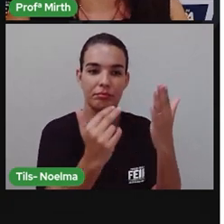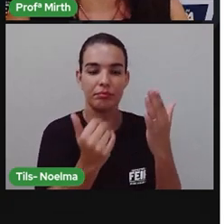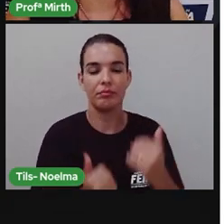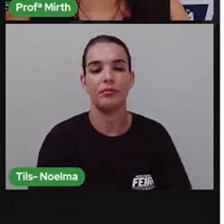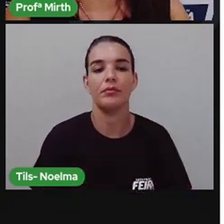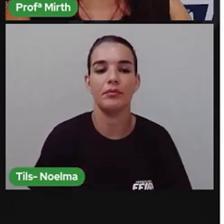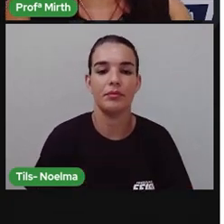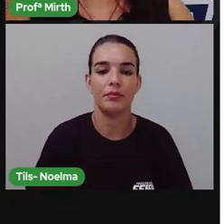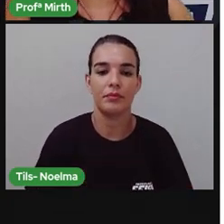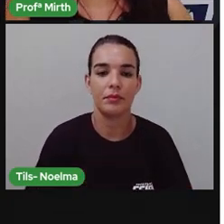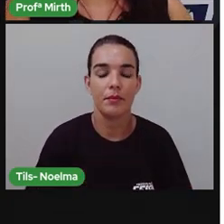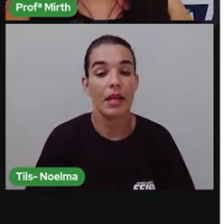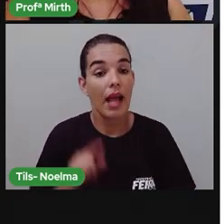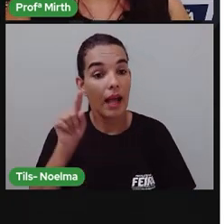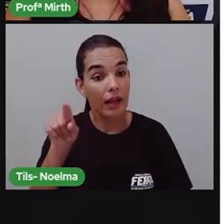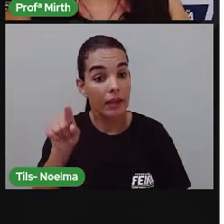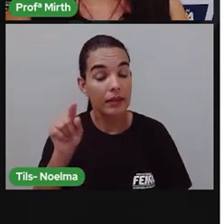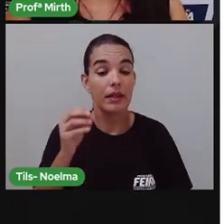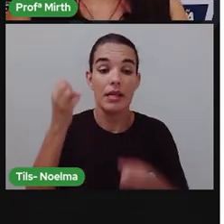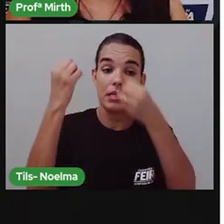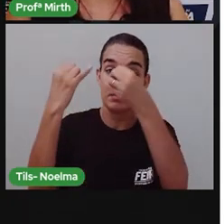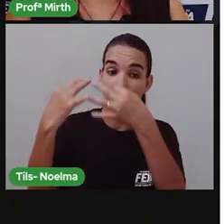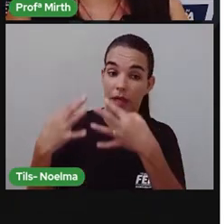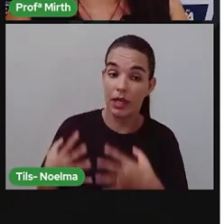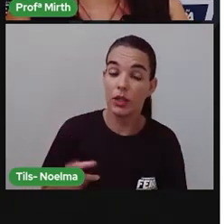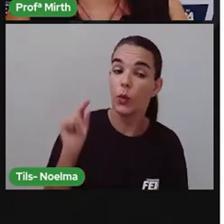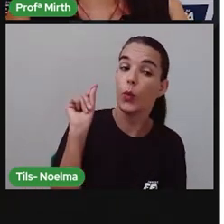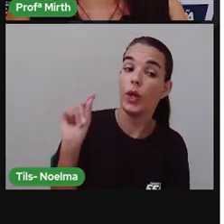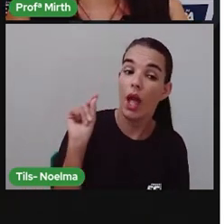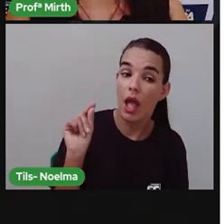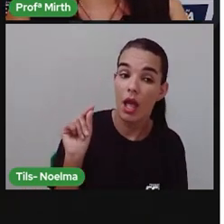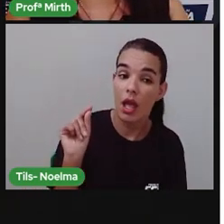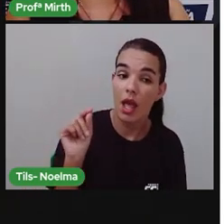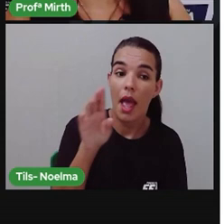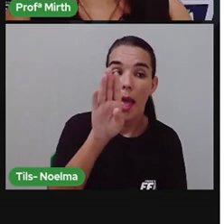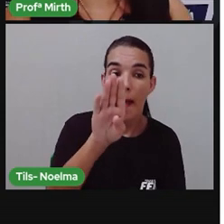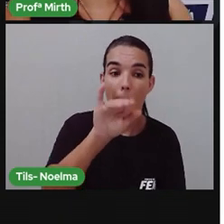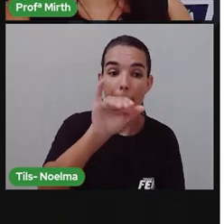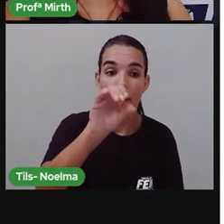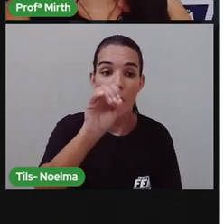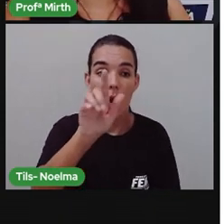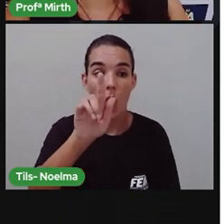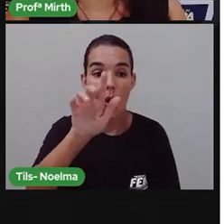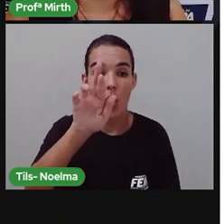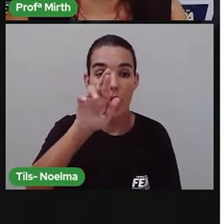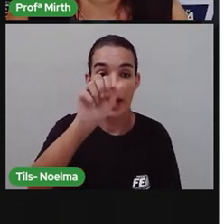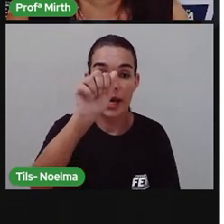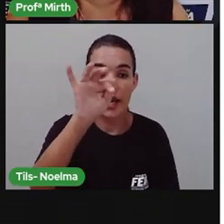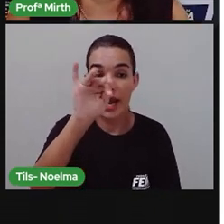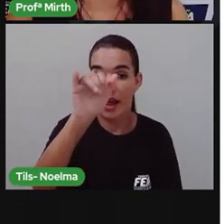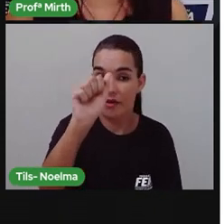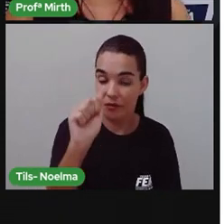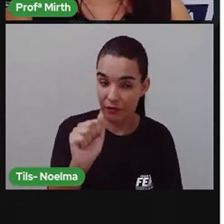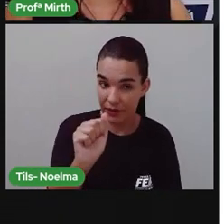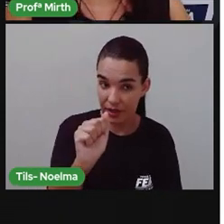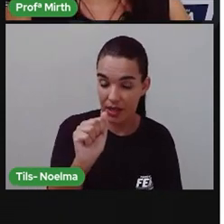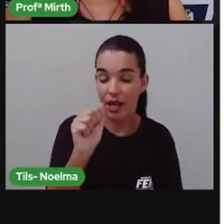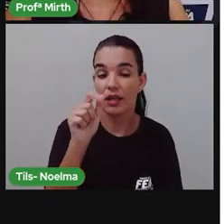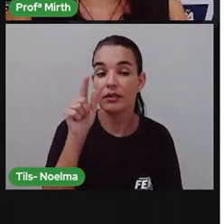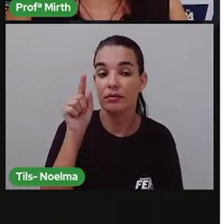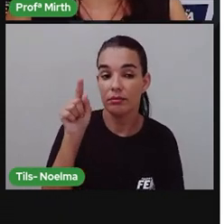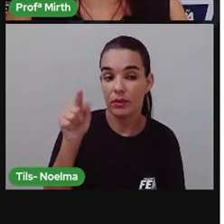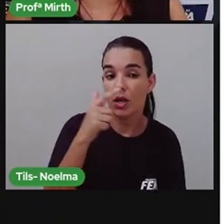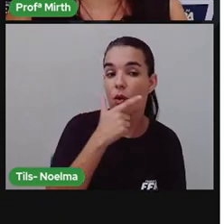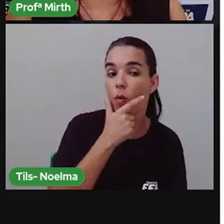Portinari, né? Ela, se a gente pegar ela completa, vai estar contando a vida e obra de Cândido